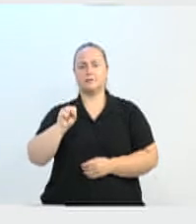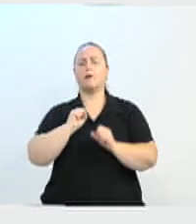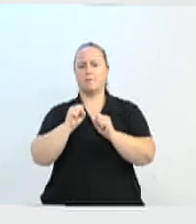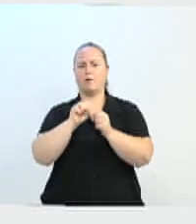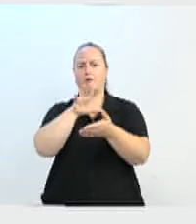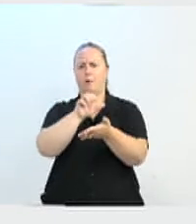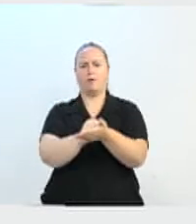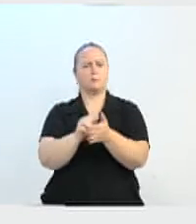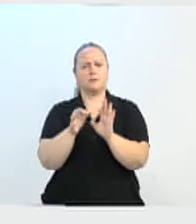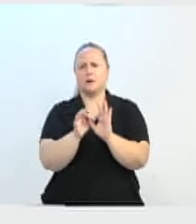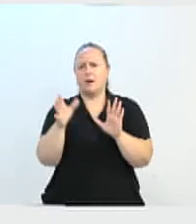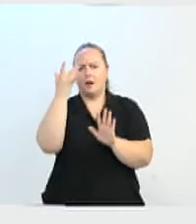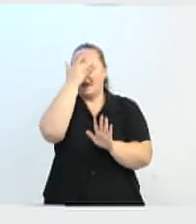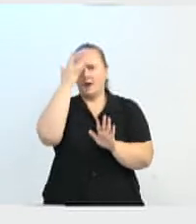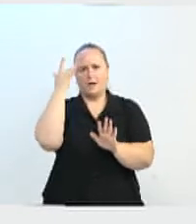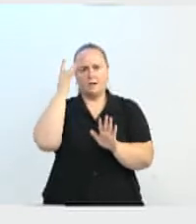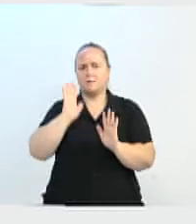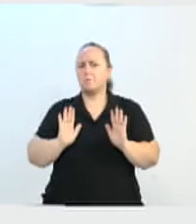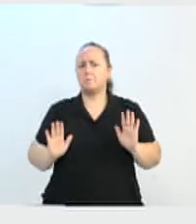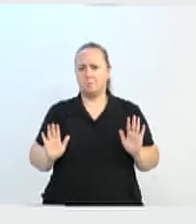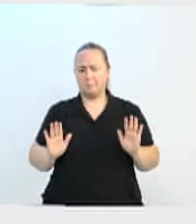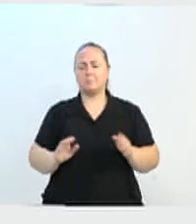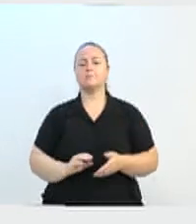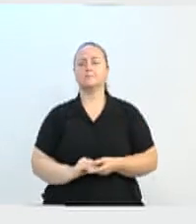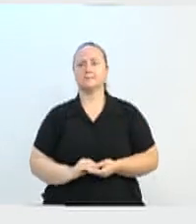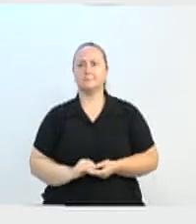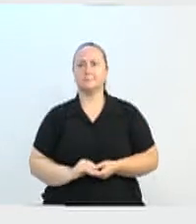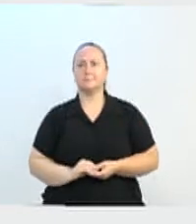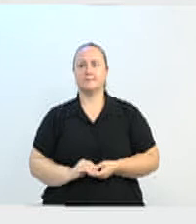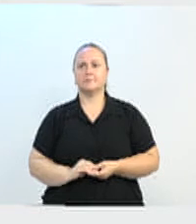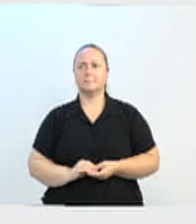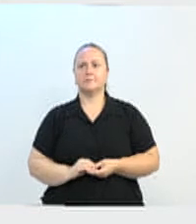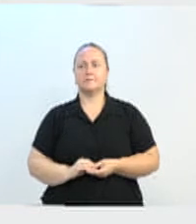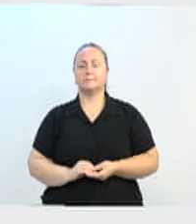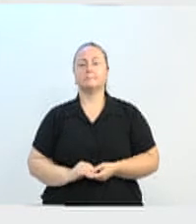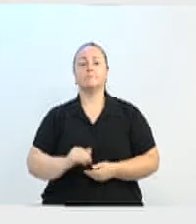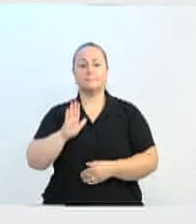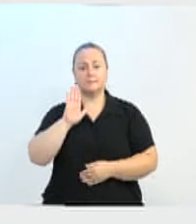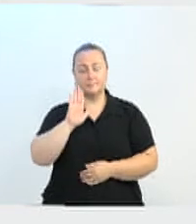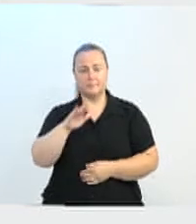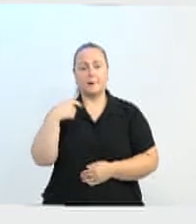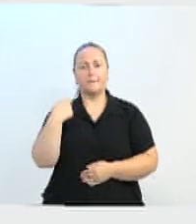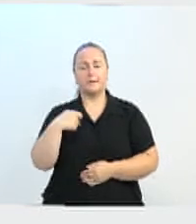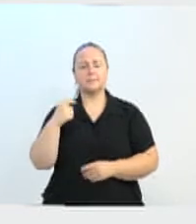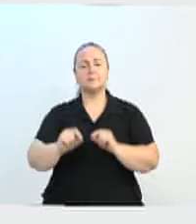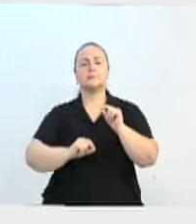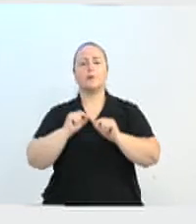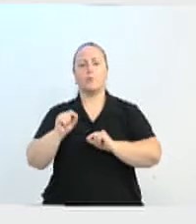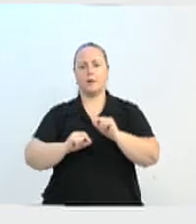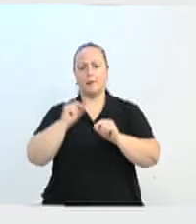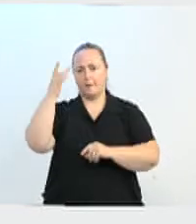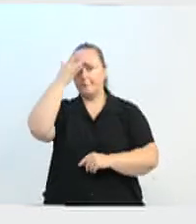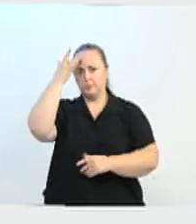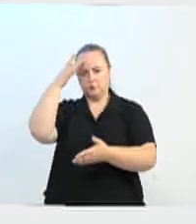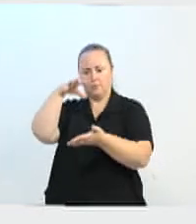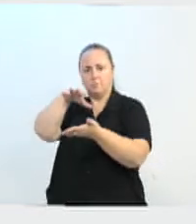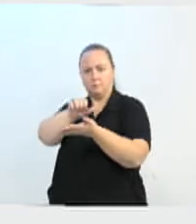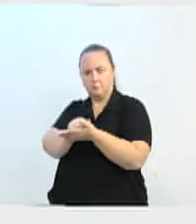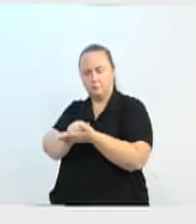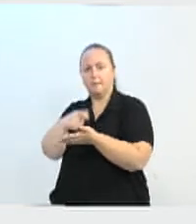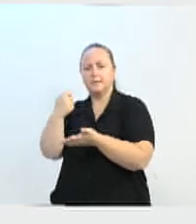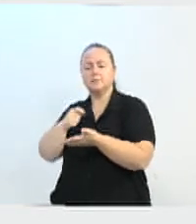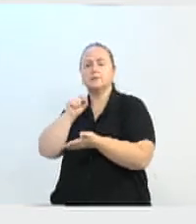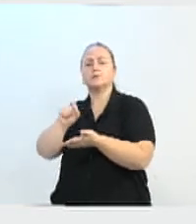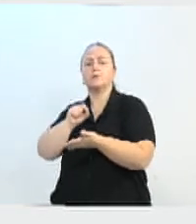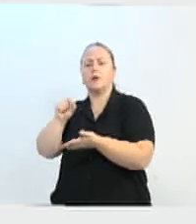falar em nome do Centro de Inovação, em nome do Gene. E a única contrapartida que ele tem, essa pessoa, esse profissional, é ceder